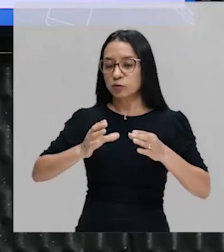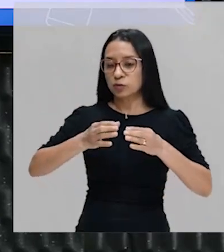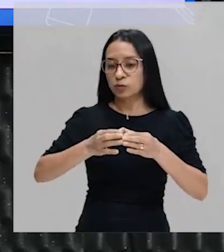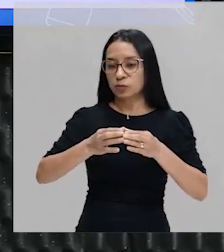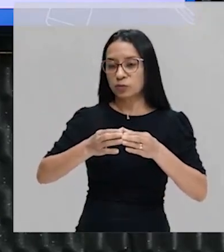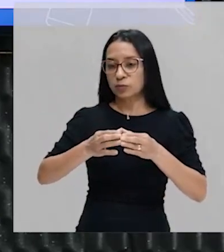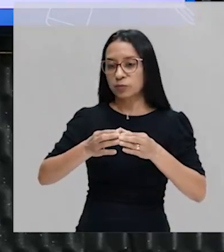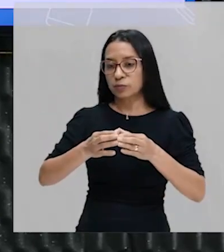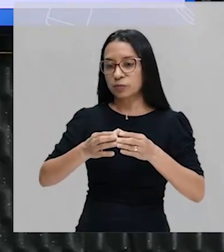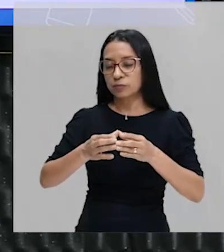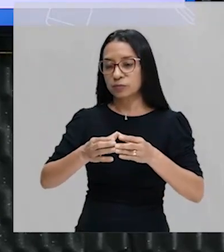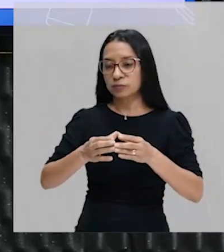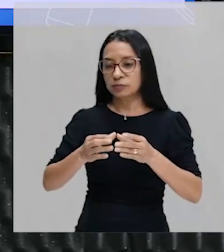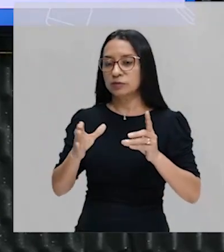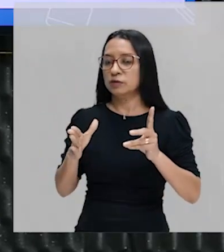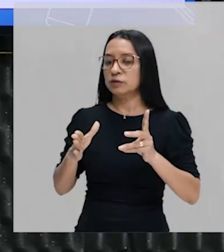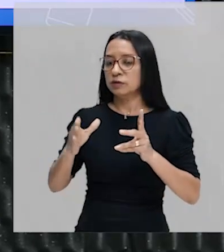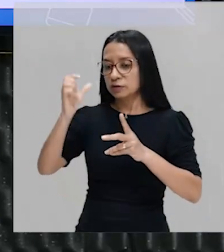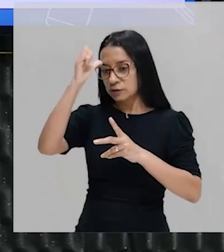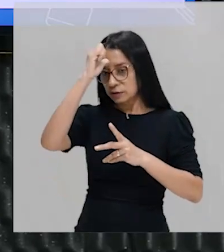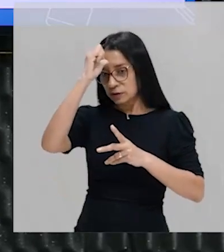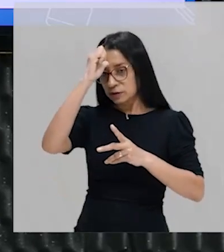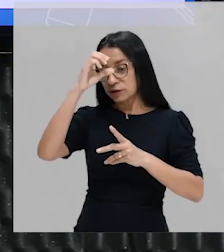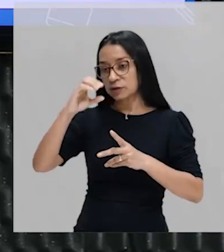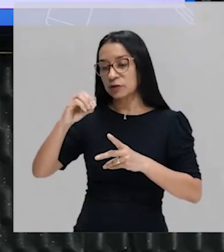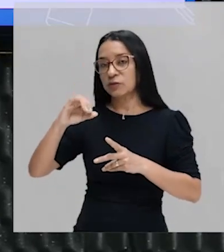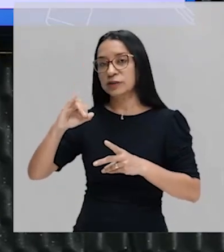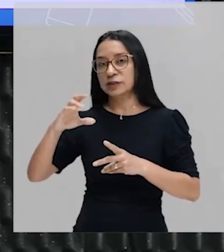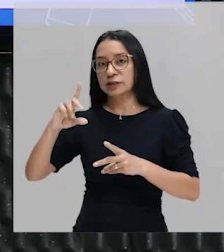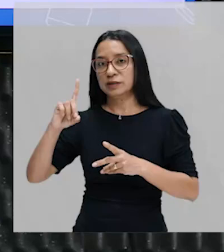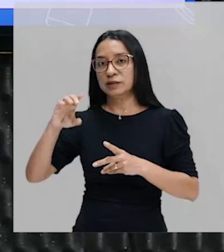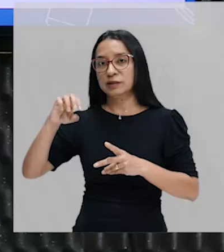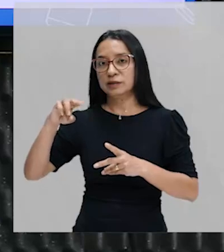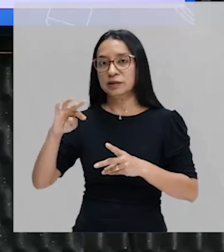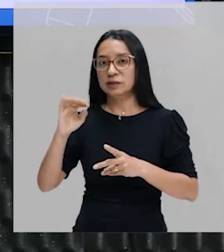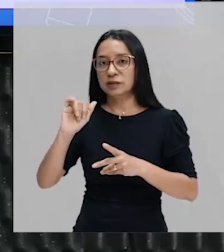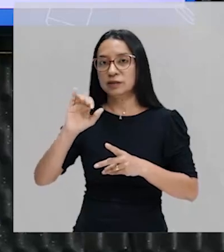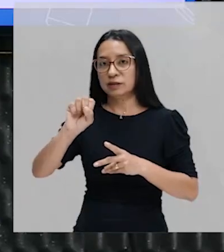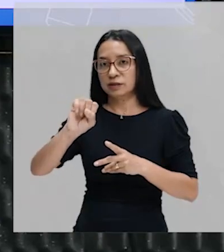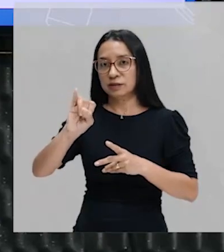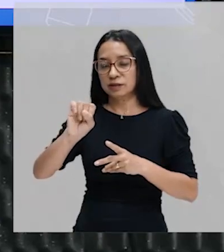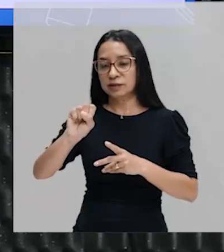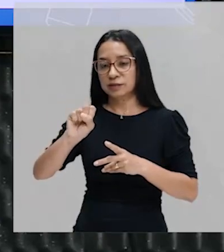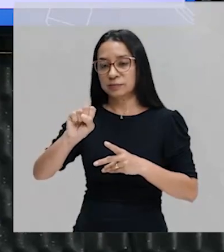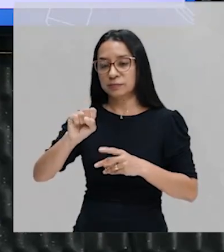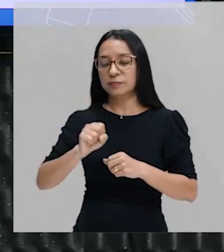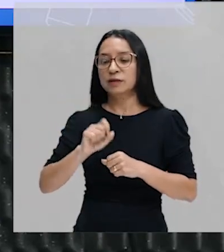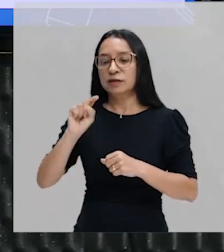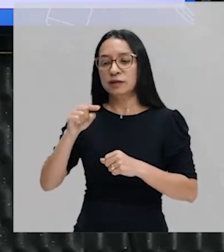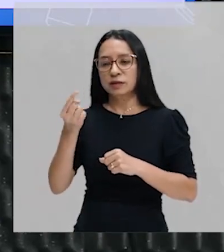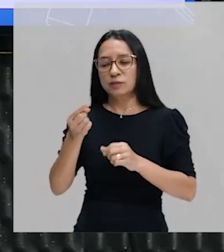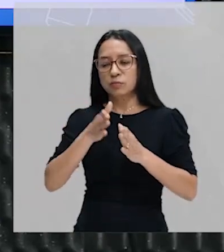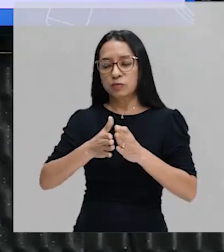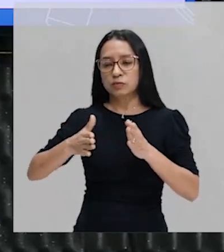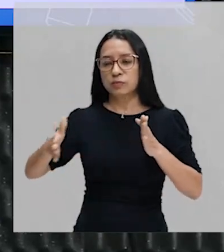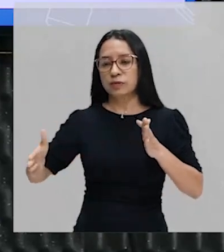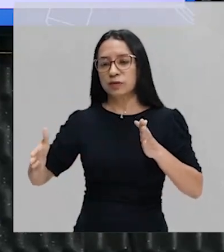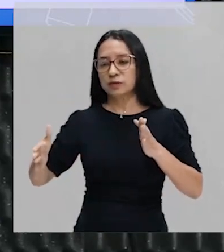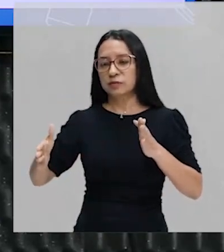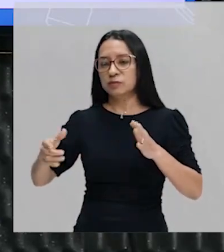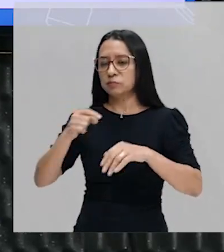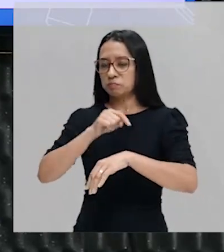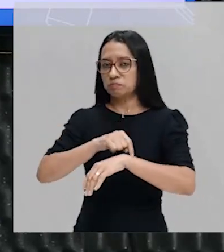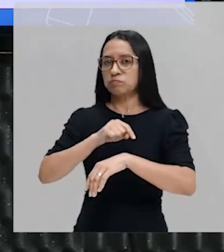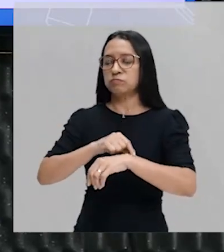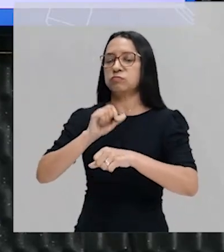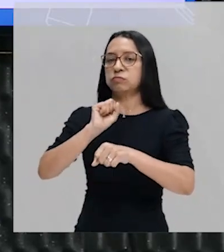Ocidentais, depois de um período de certa trégua, a Companhia das Índias Ocidentais, que vai ser organizada na